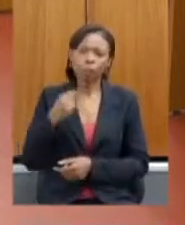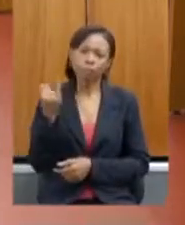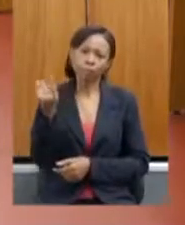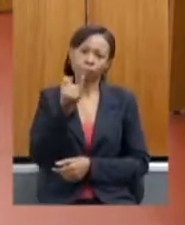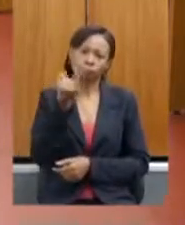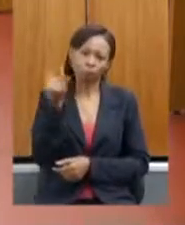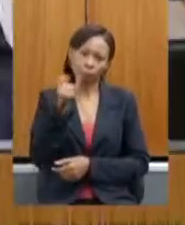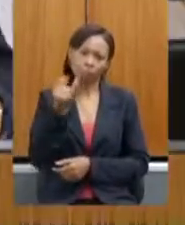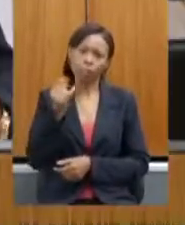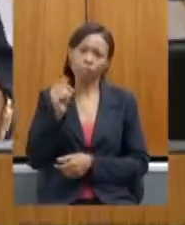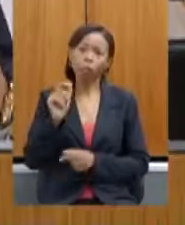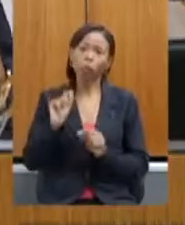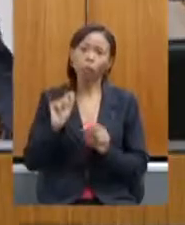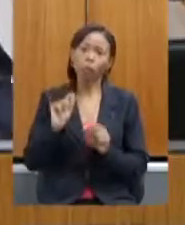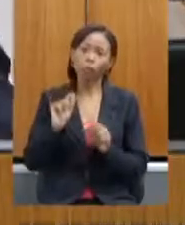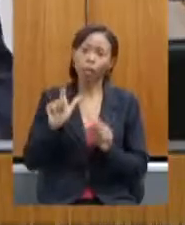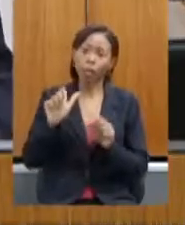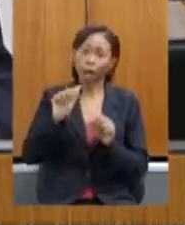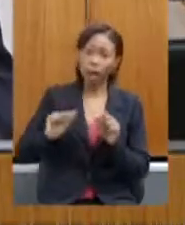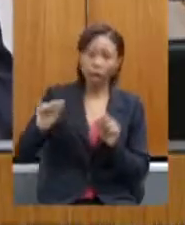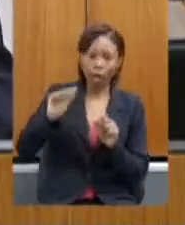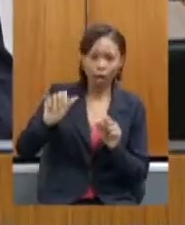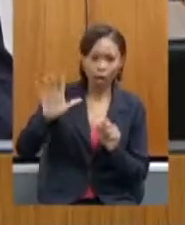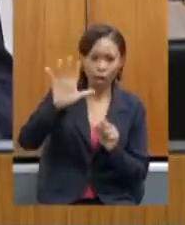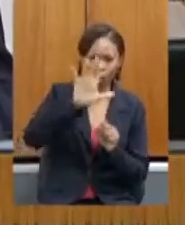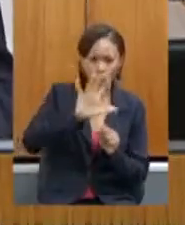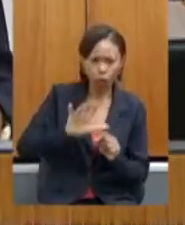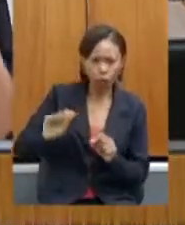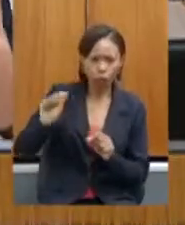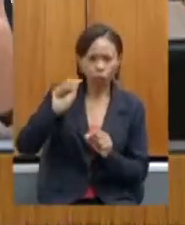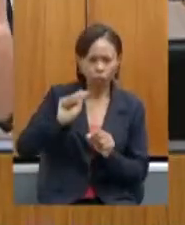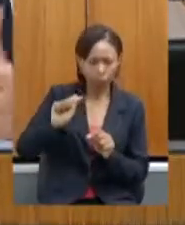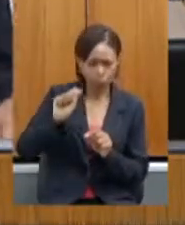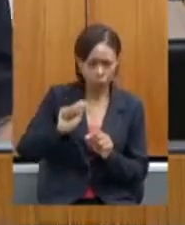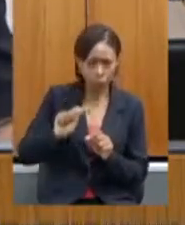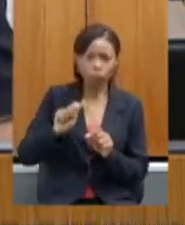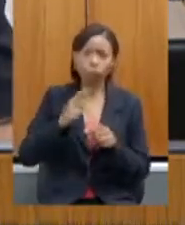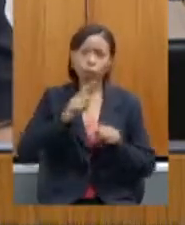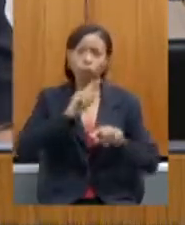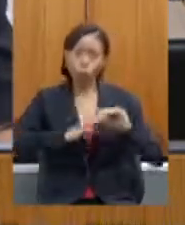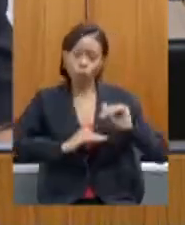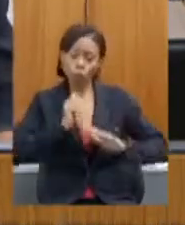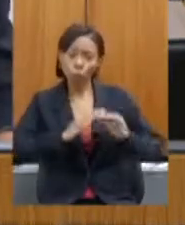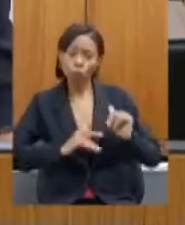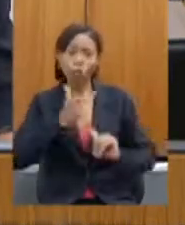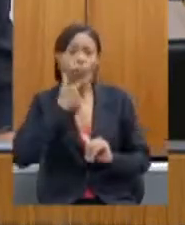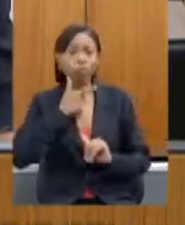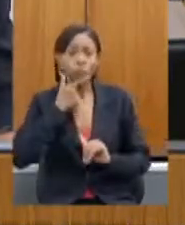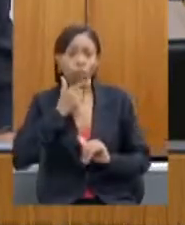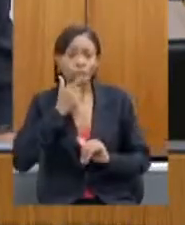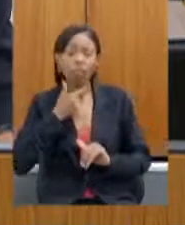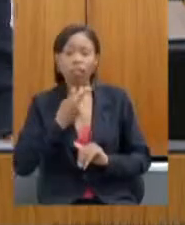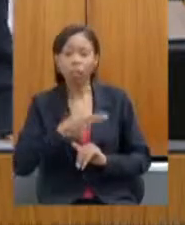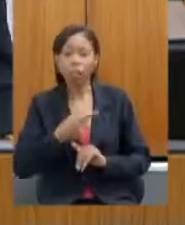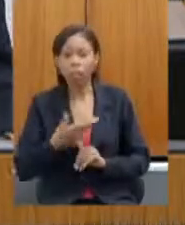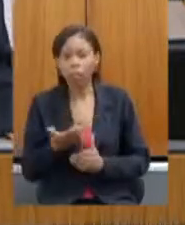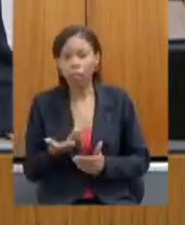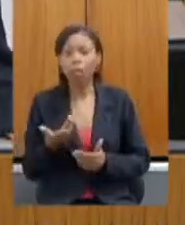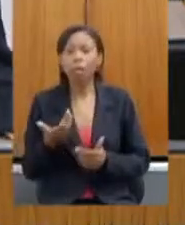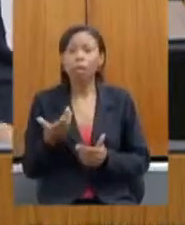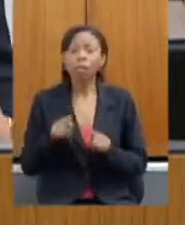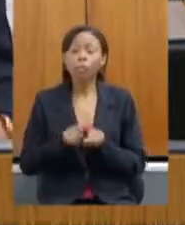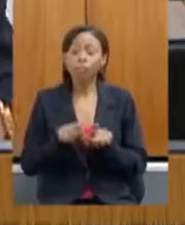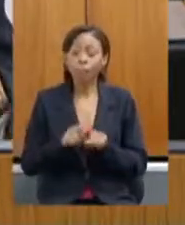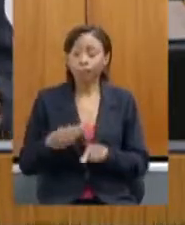das associações dos produtores do queijo de Minas Artesanal para buscarmos justamente esse equilíbrio e que Minas Gerais